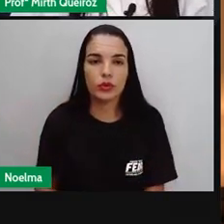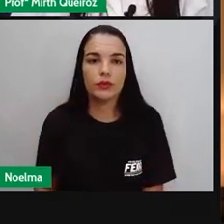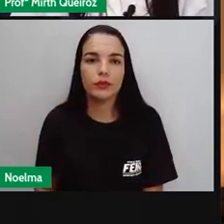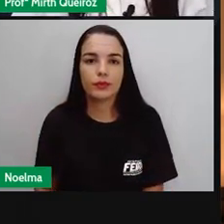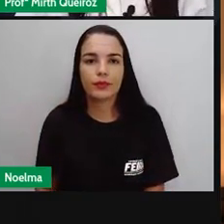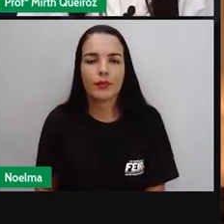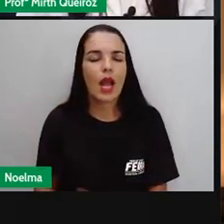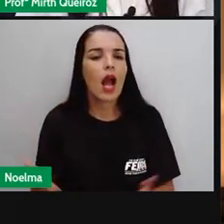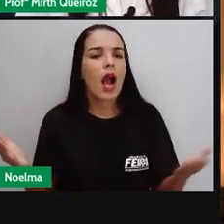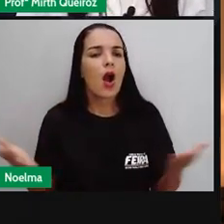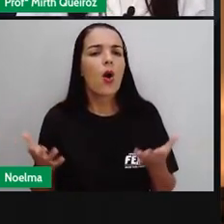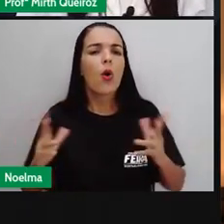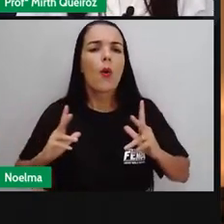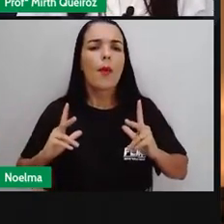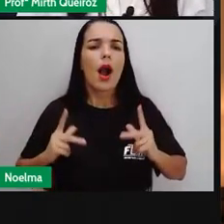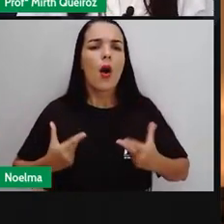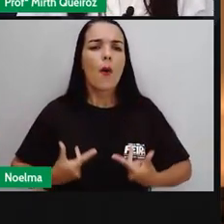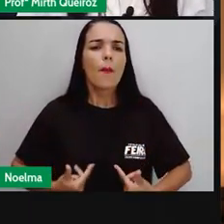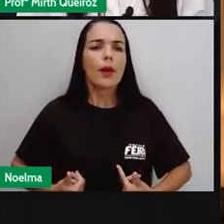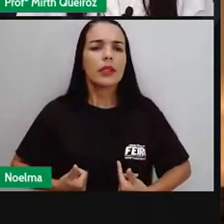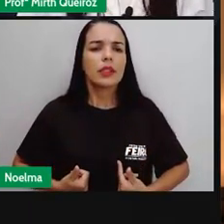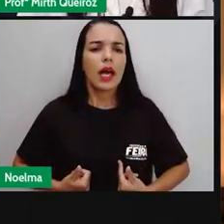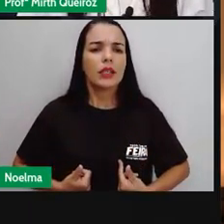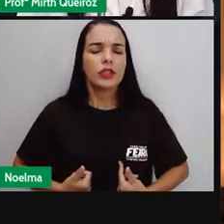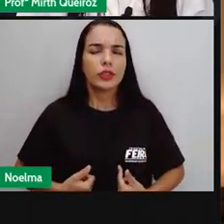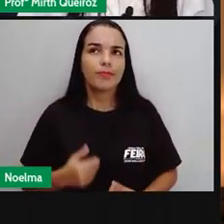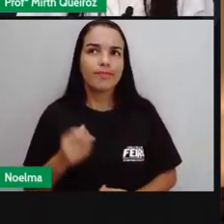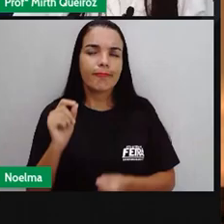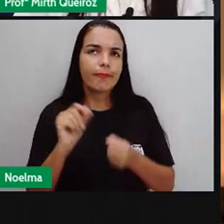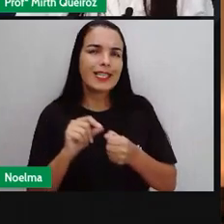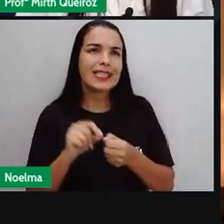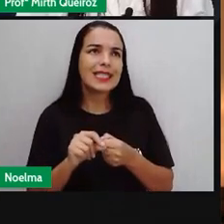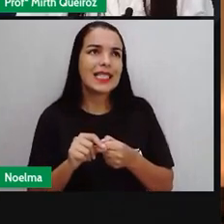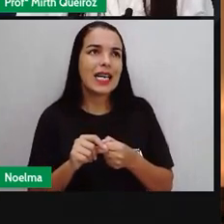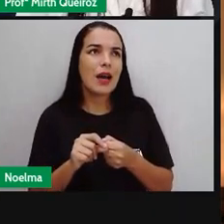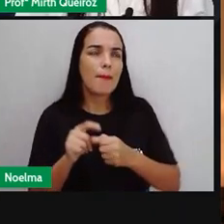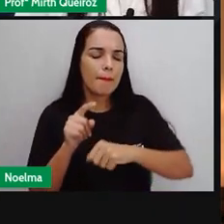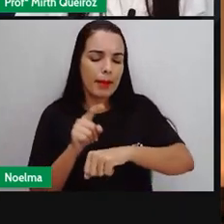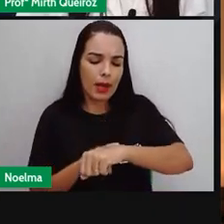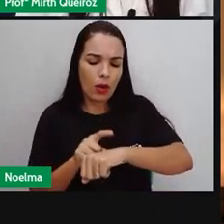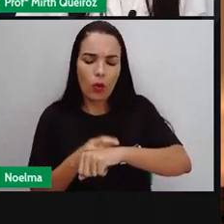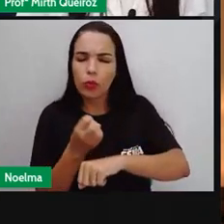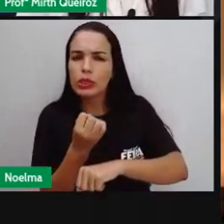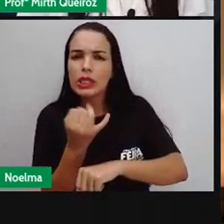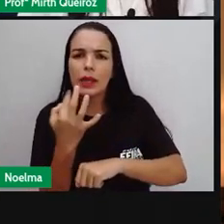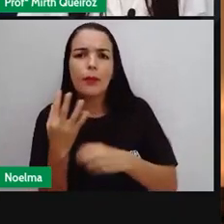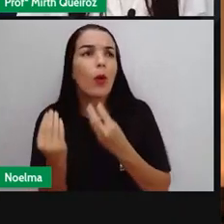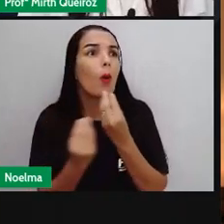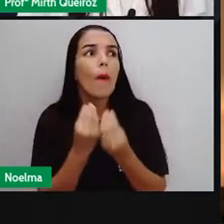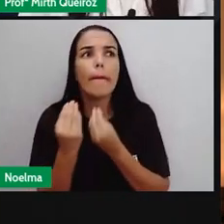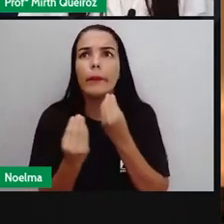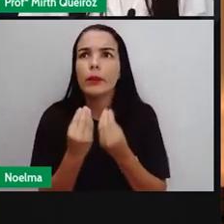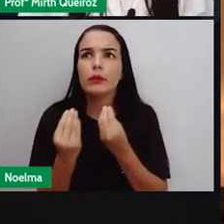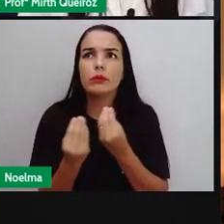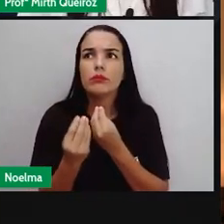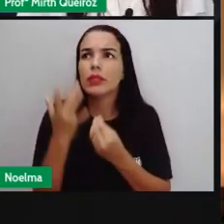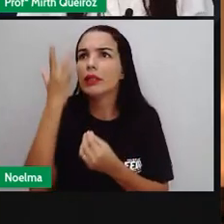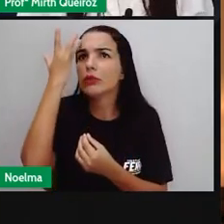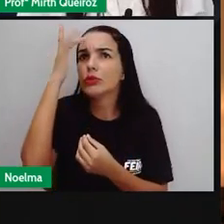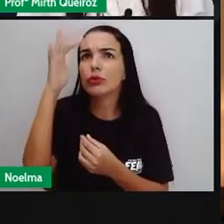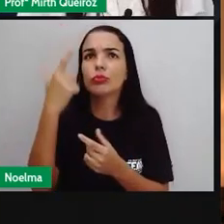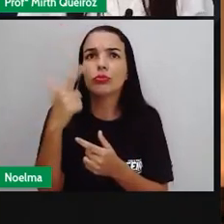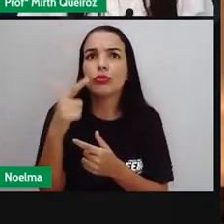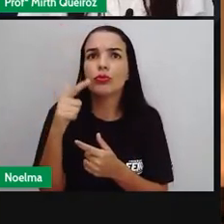Como a humanidade fazia para contar o tempo Se não existiam aparelhos para medir? Como é que a humanidade fazia Se naquela época não